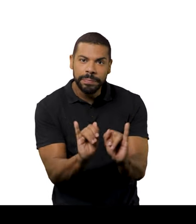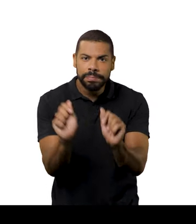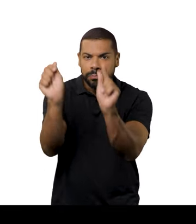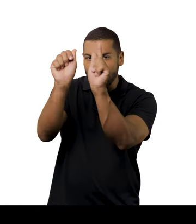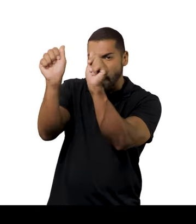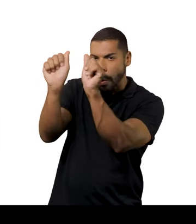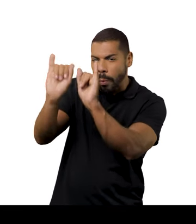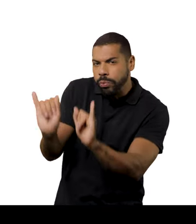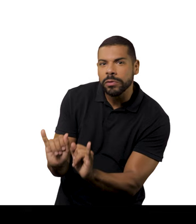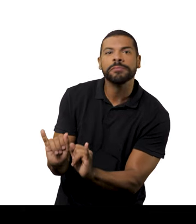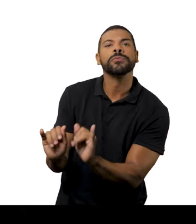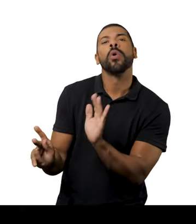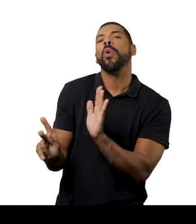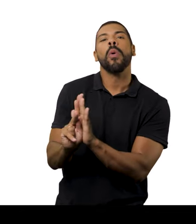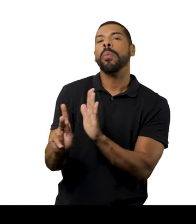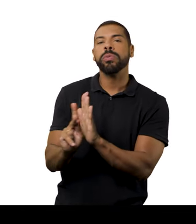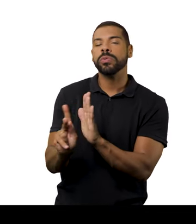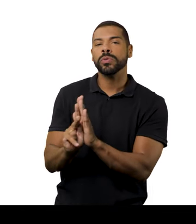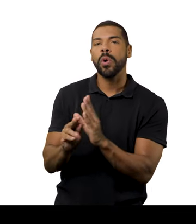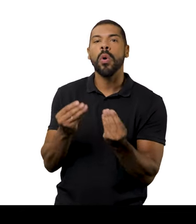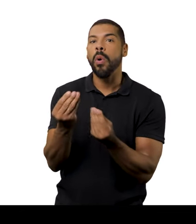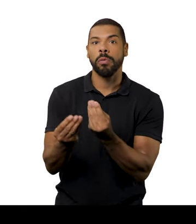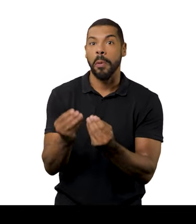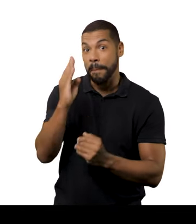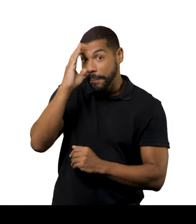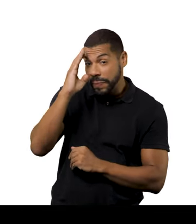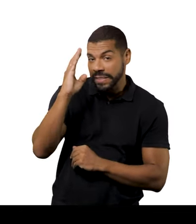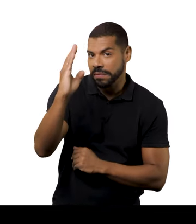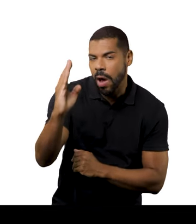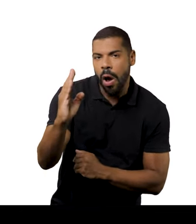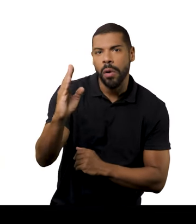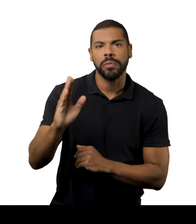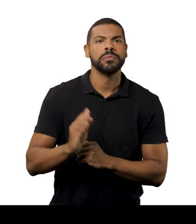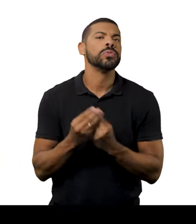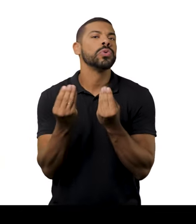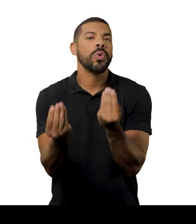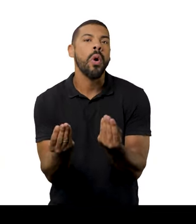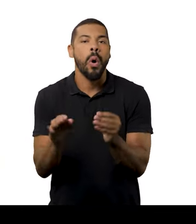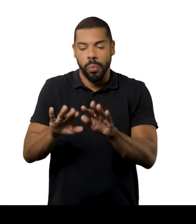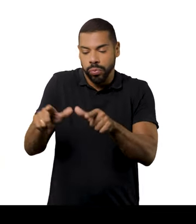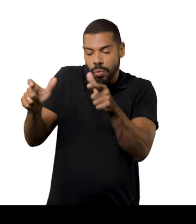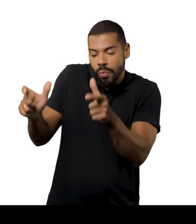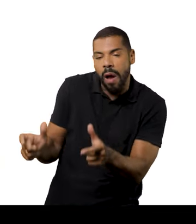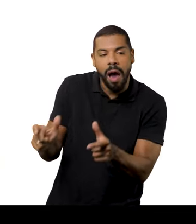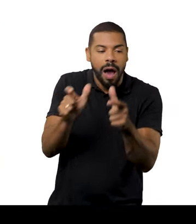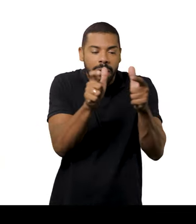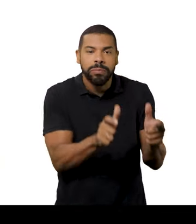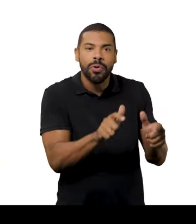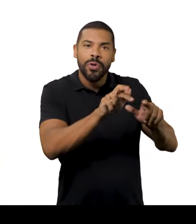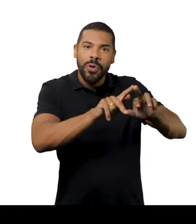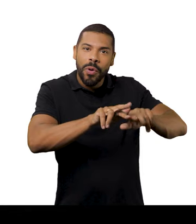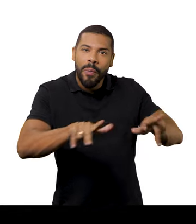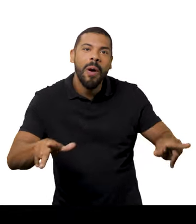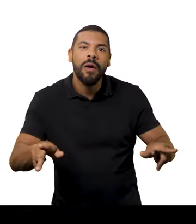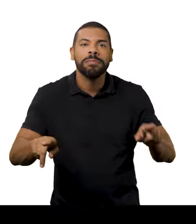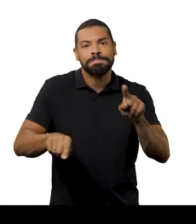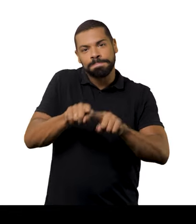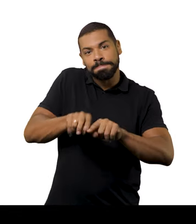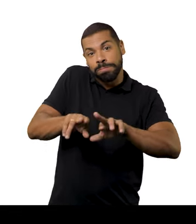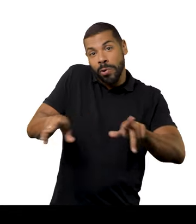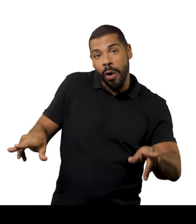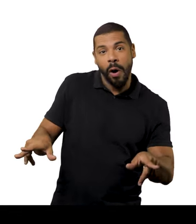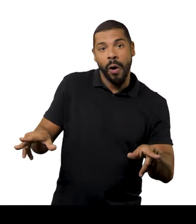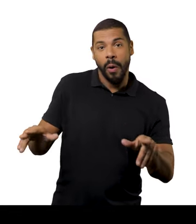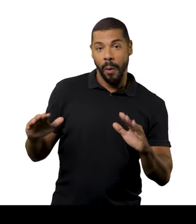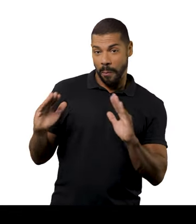às minhas esculturas móveis. O uso, ele é fundamental quando você vai desenvolver, não importa se é um móvel, se é um ambiente de decoração,